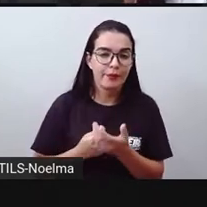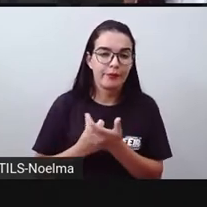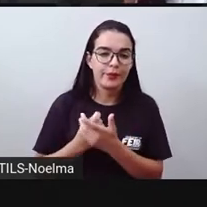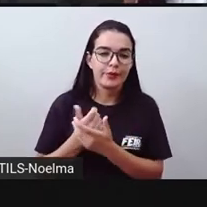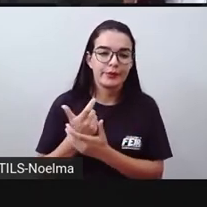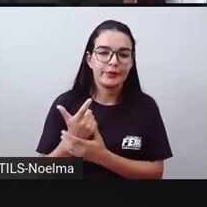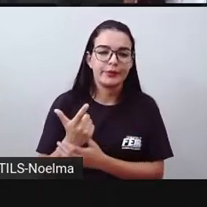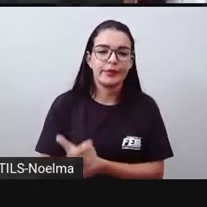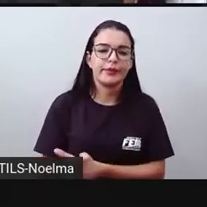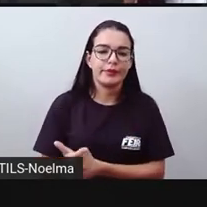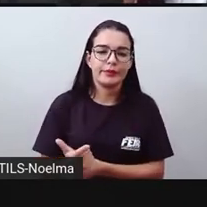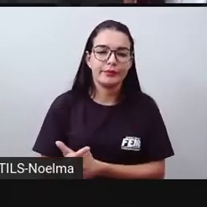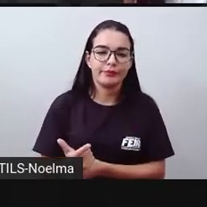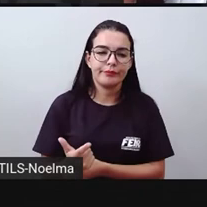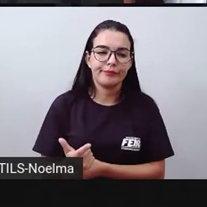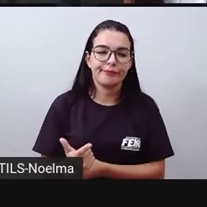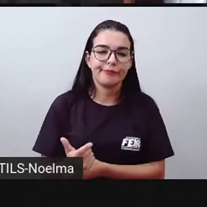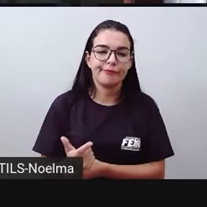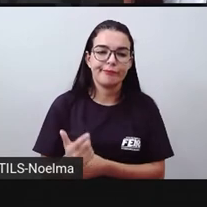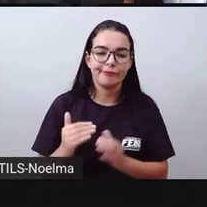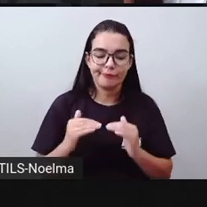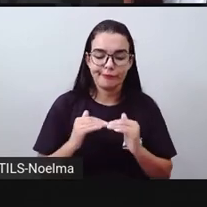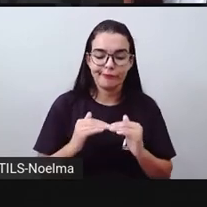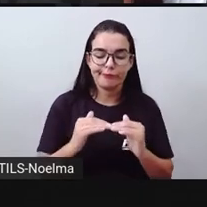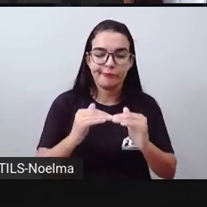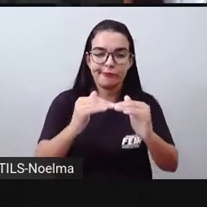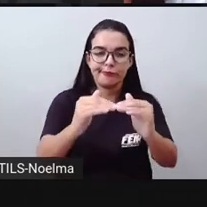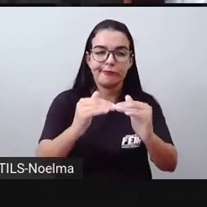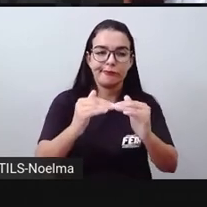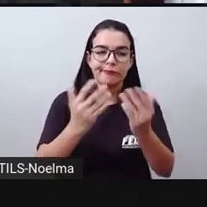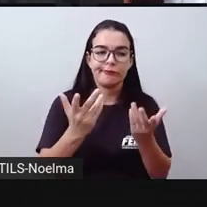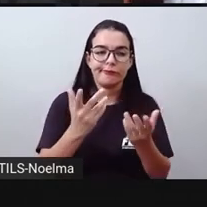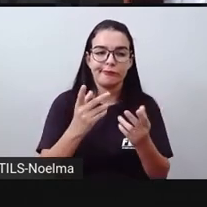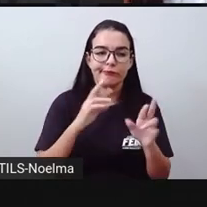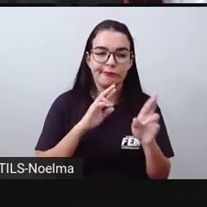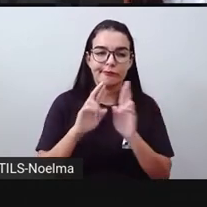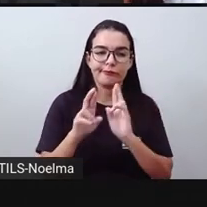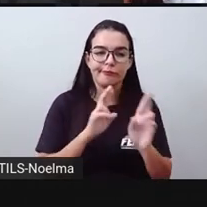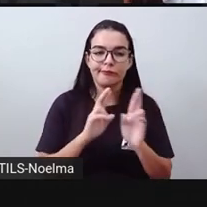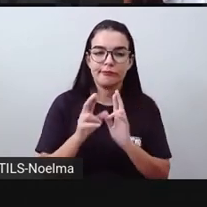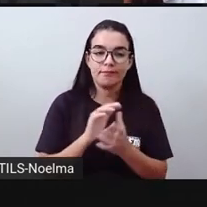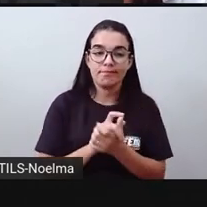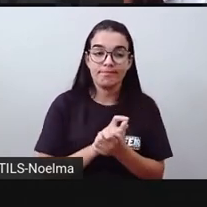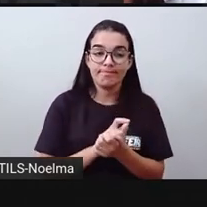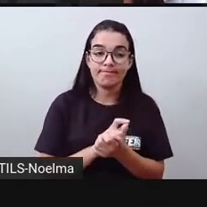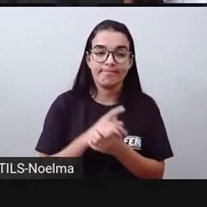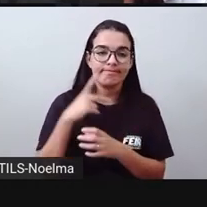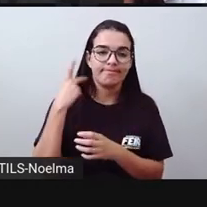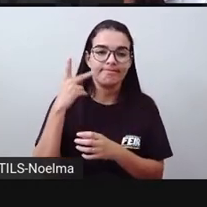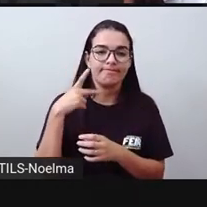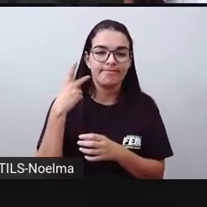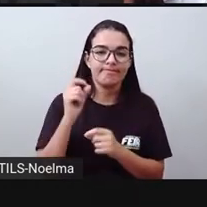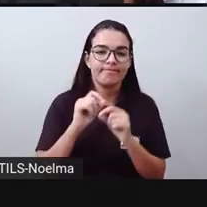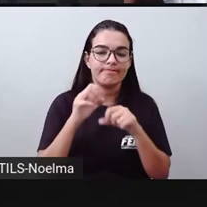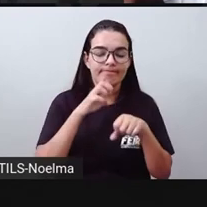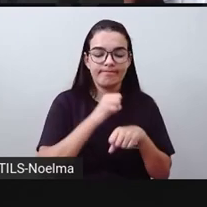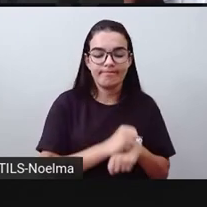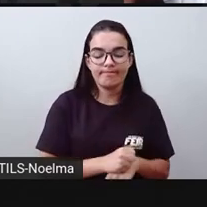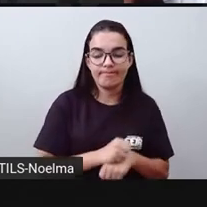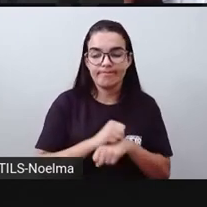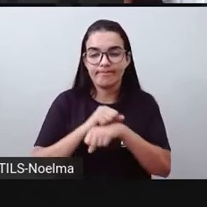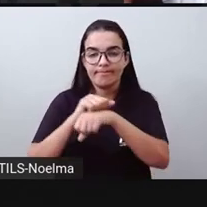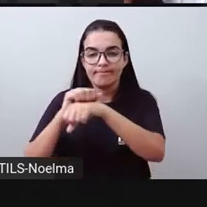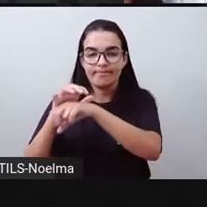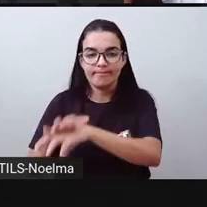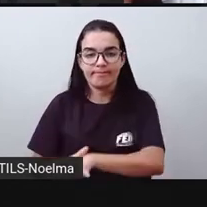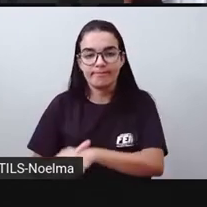brasileiras, uma política que repassava para a iniciativa privada a manutenção das estradas e